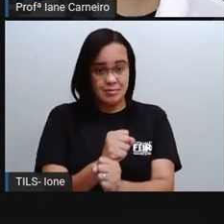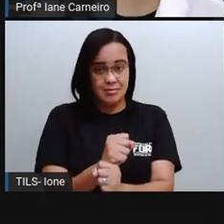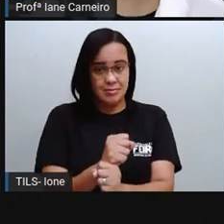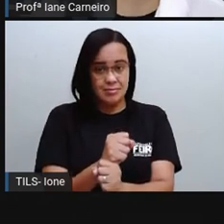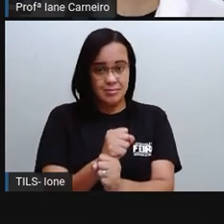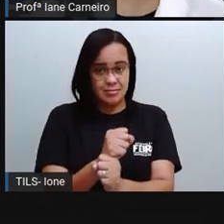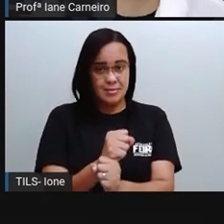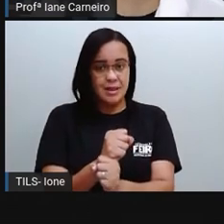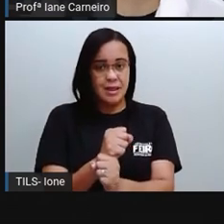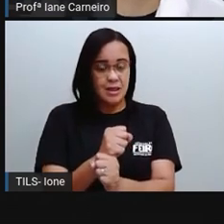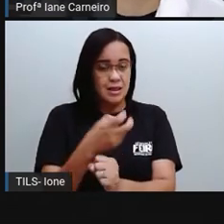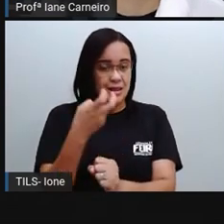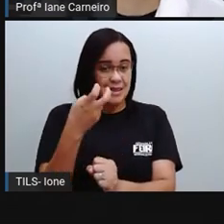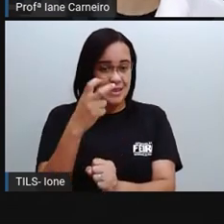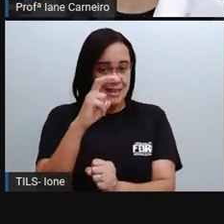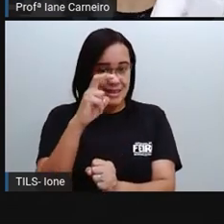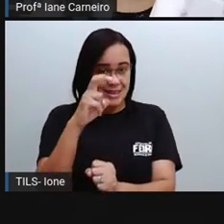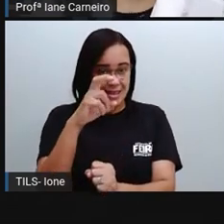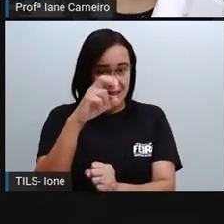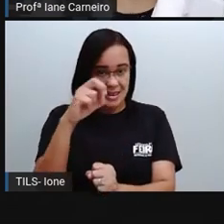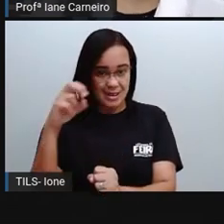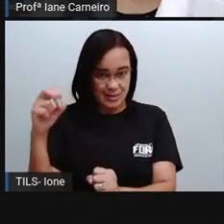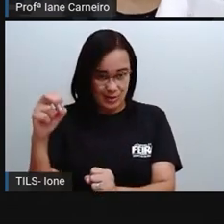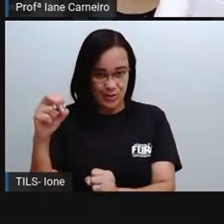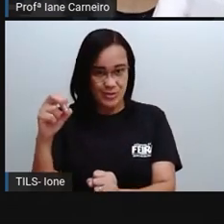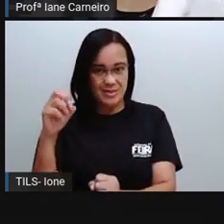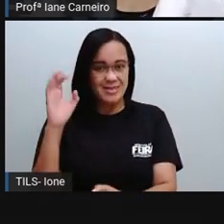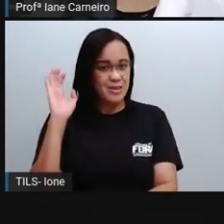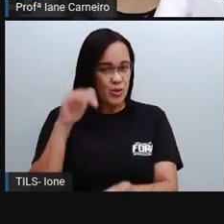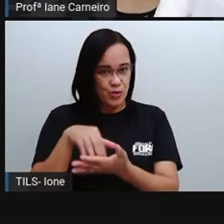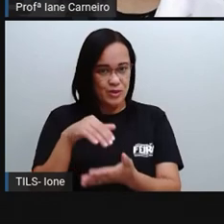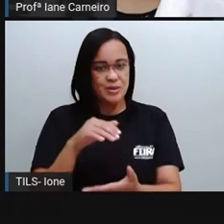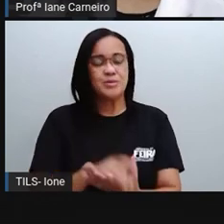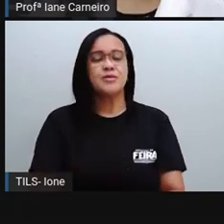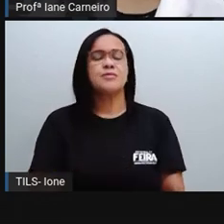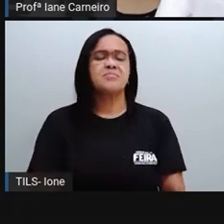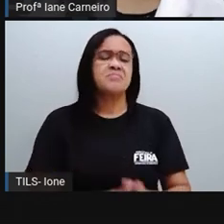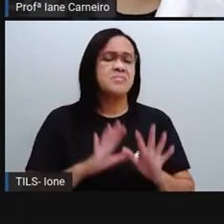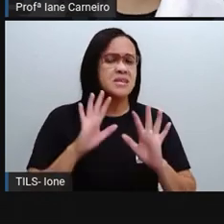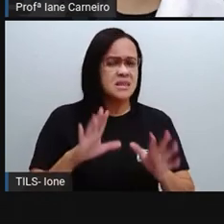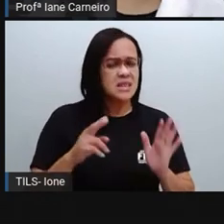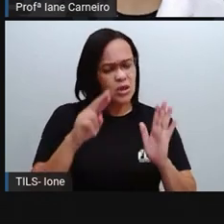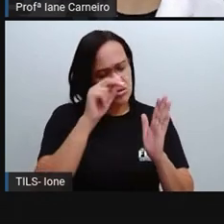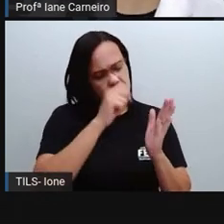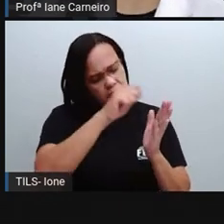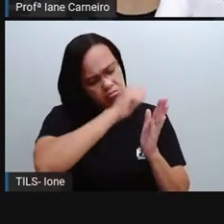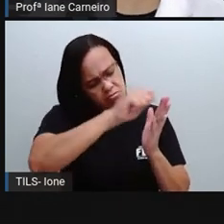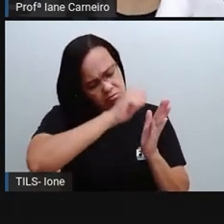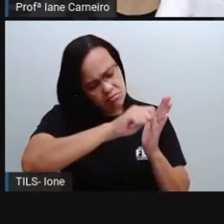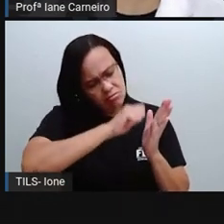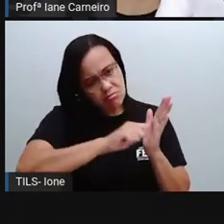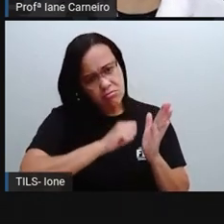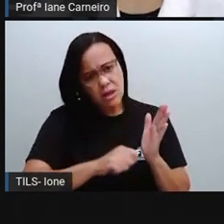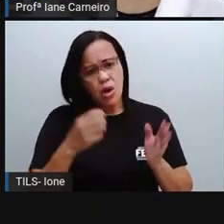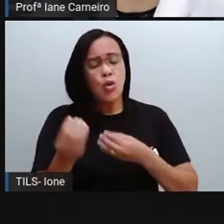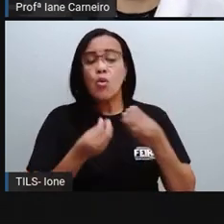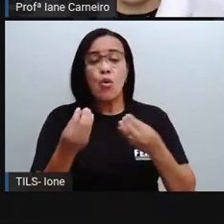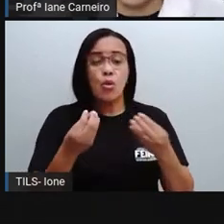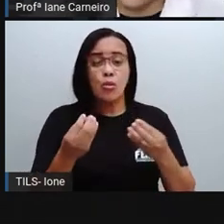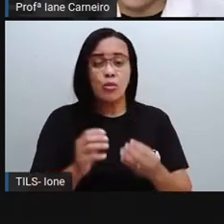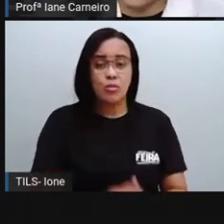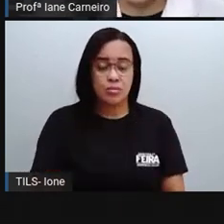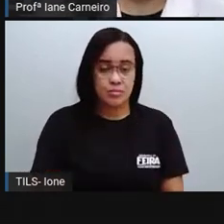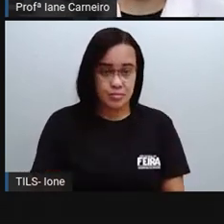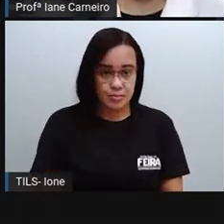300, 400, 500, tá certo? Então, como é que eu posso registrar isso aqui de outra forma também, esse número